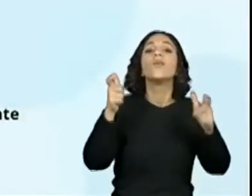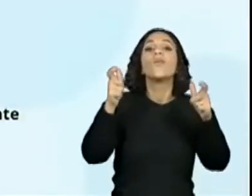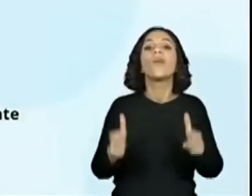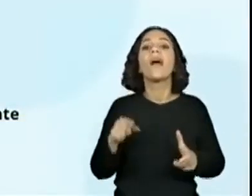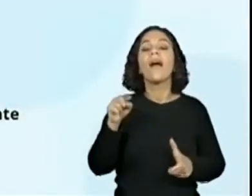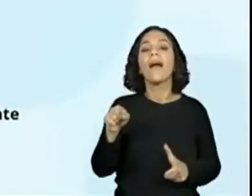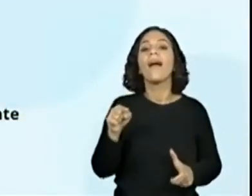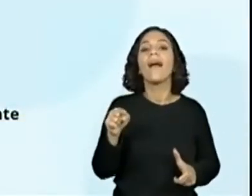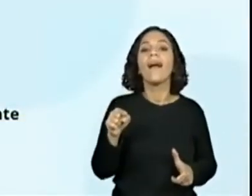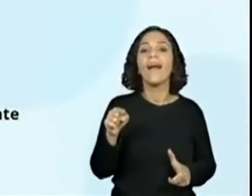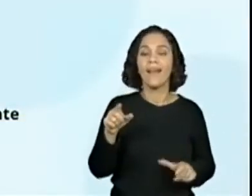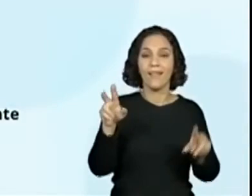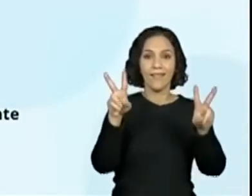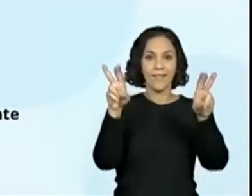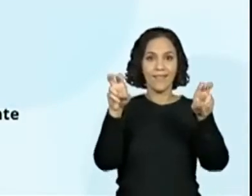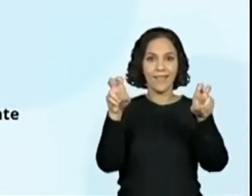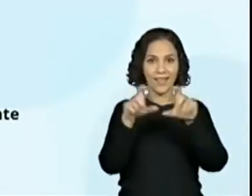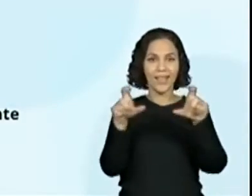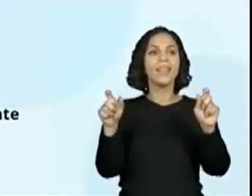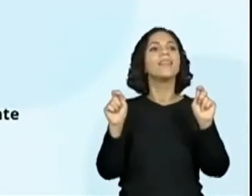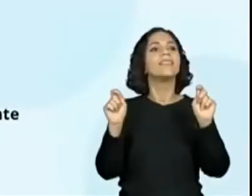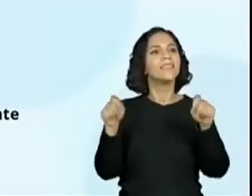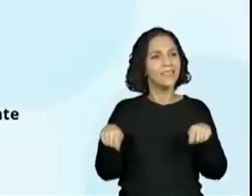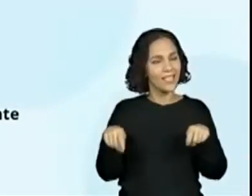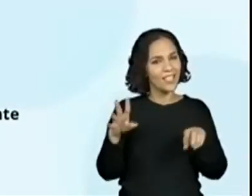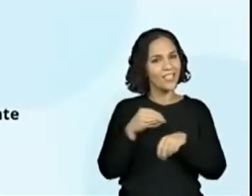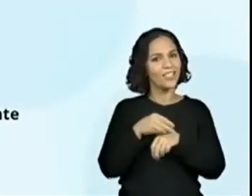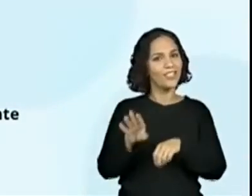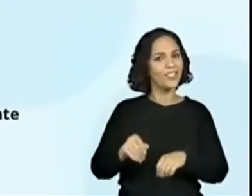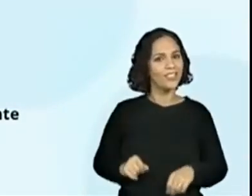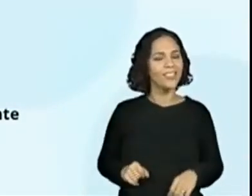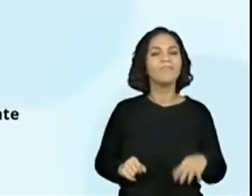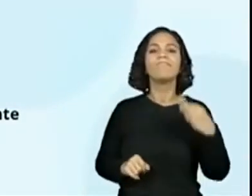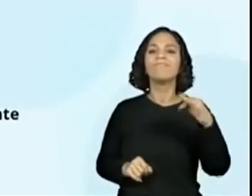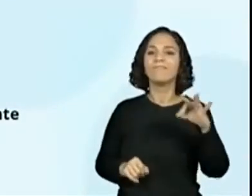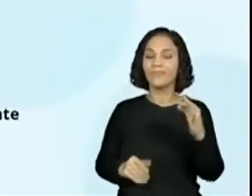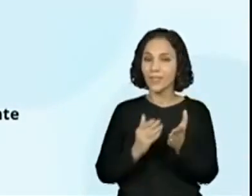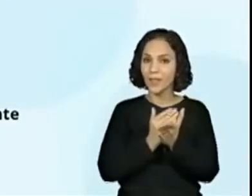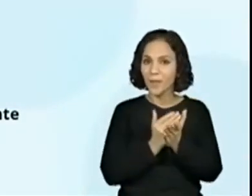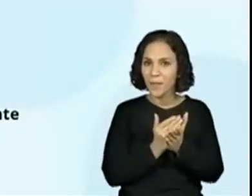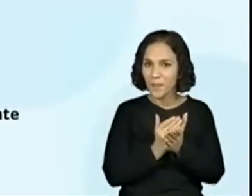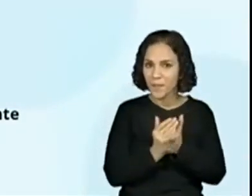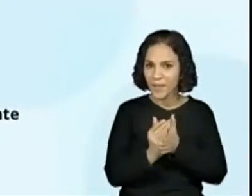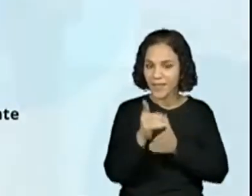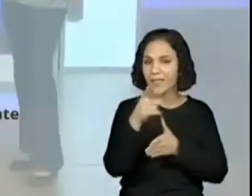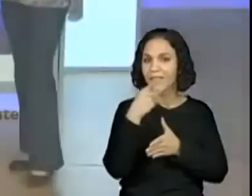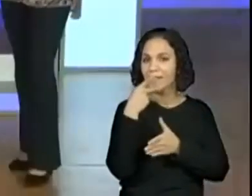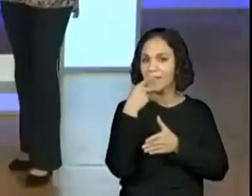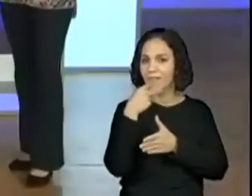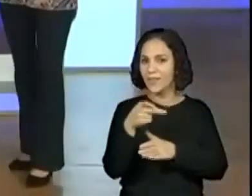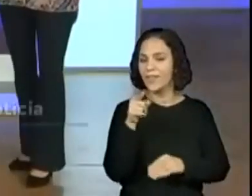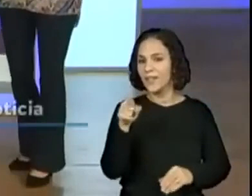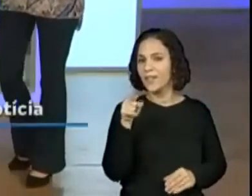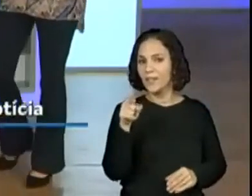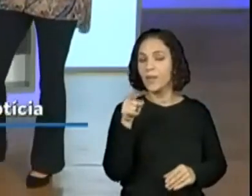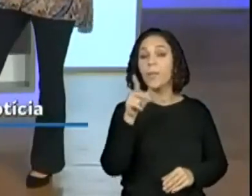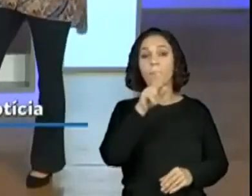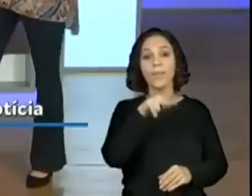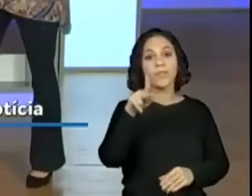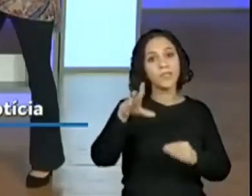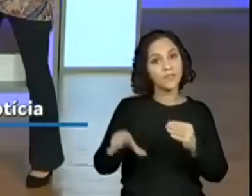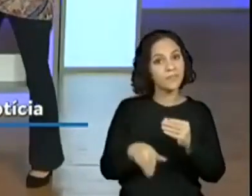ocorreu? Já estava no título, né, professora? estava no Olha a dica. Perfeito, lá no início você falou isso. Isso, e teve professores que